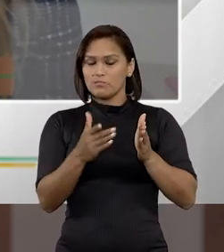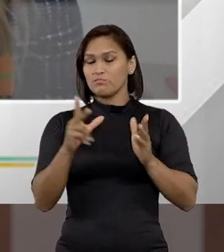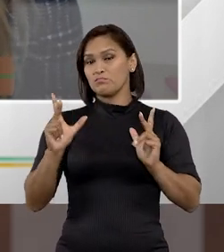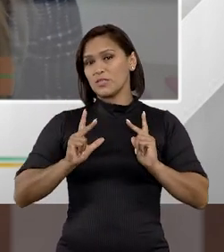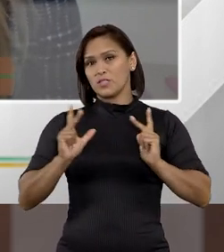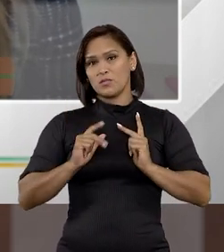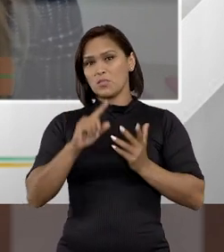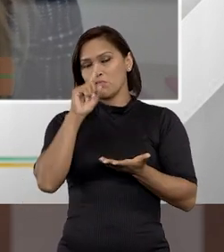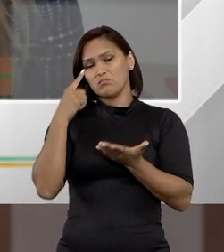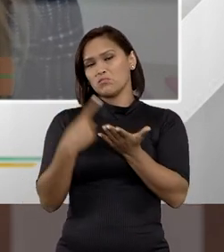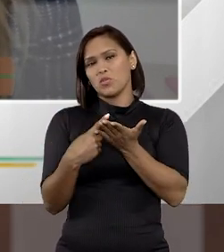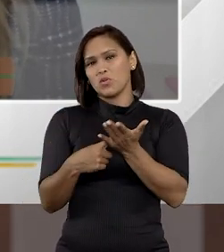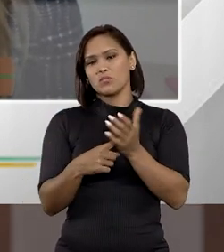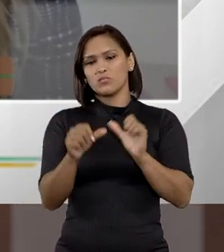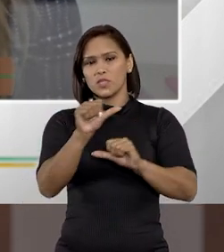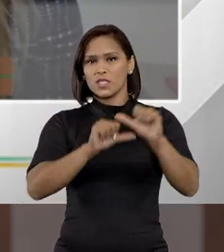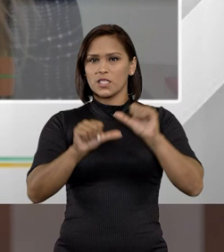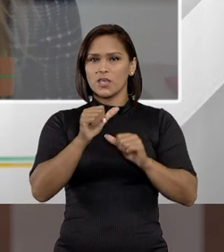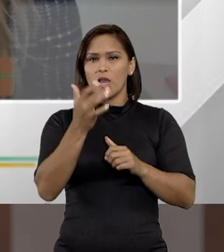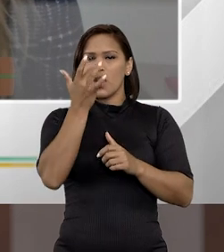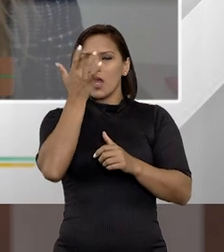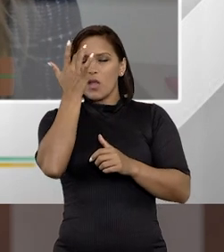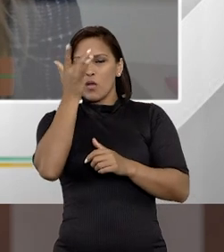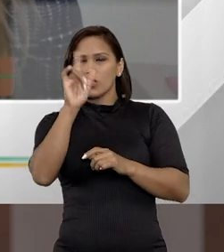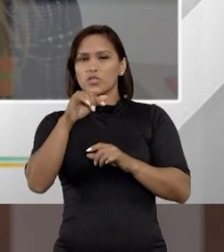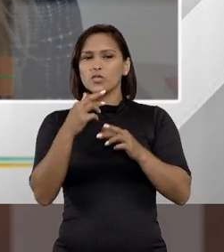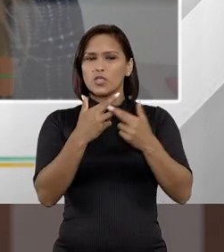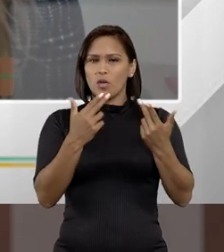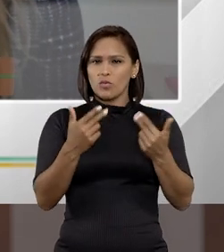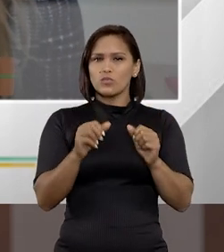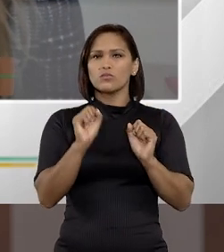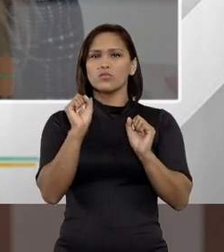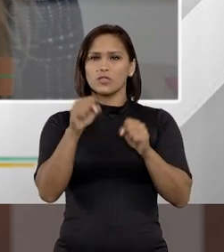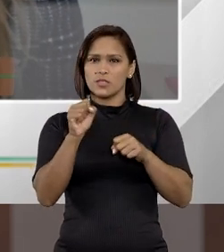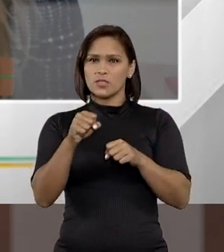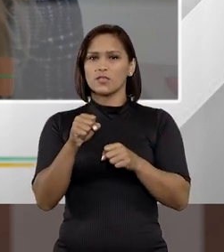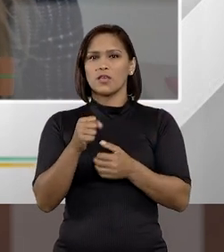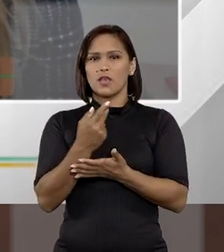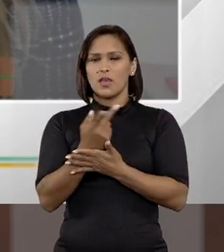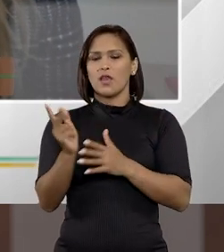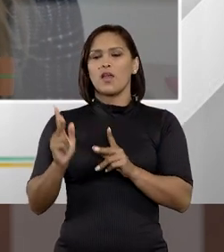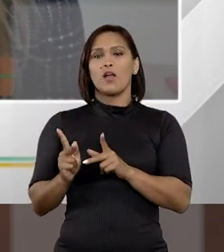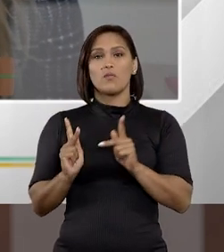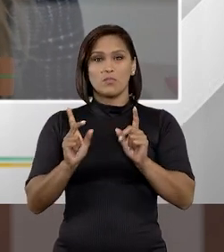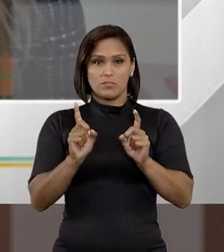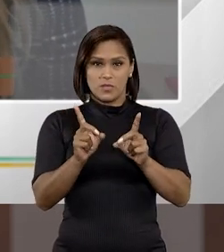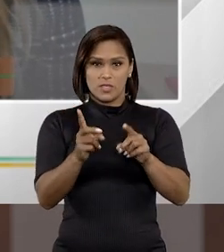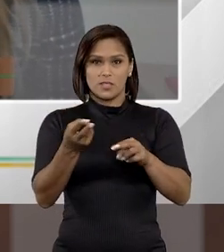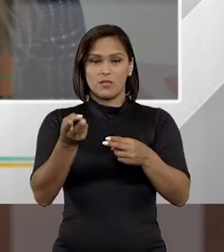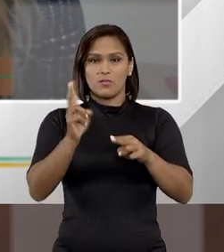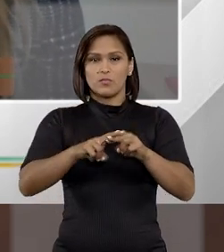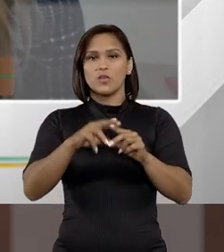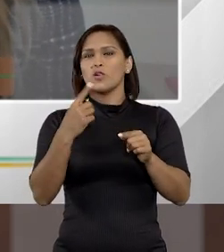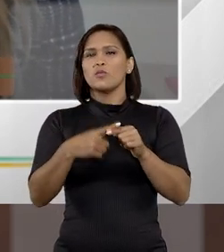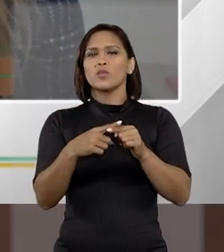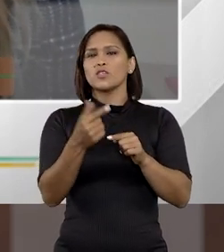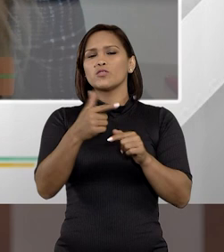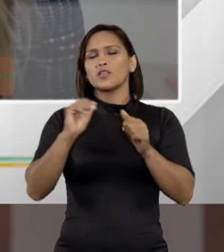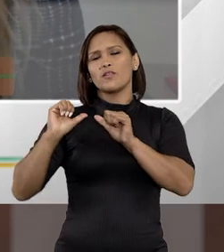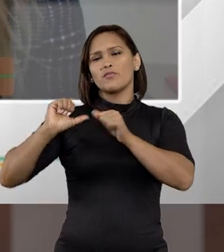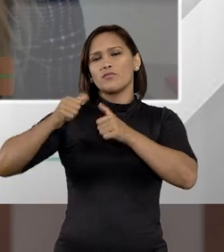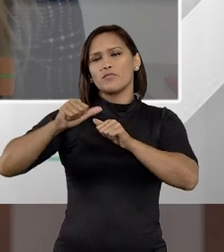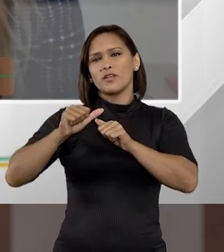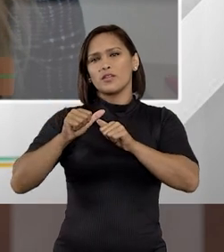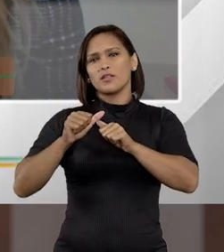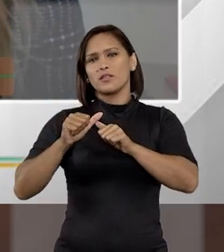Particularmente, eu não concordo muito com essa alteração, eu acho que em alguns casos ela vai conduzir sim a uma prisão perpétua, até porque a gente não tem que